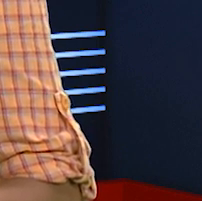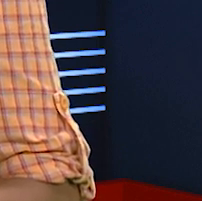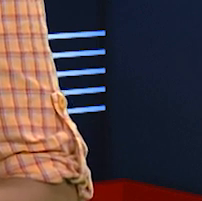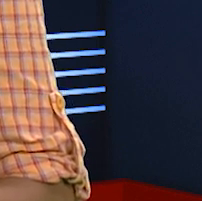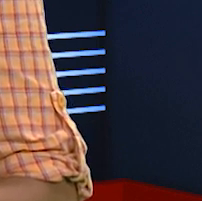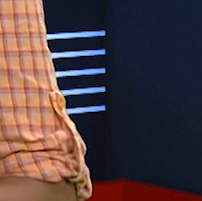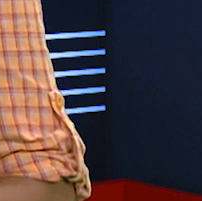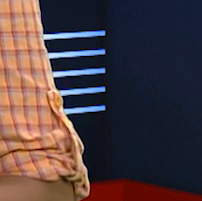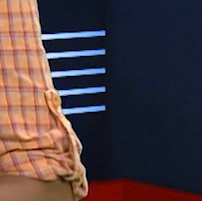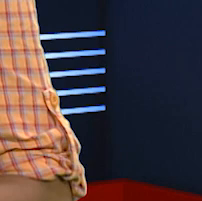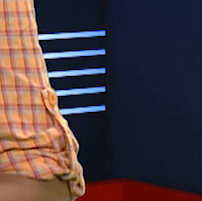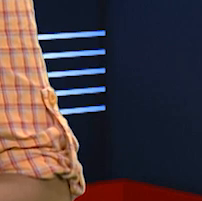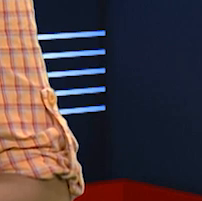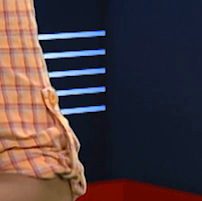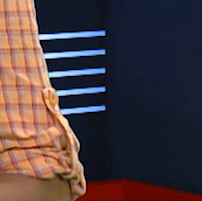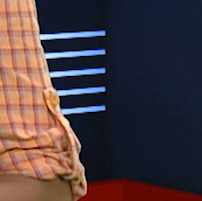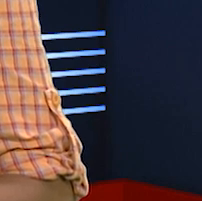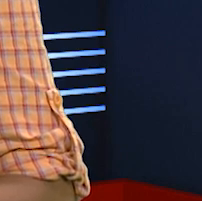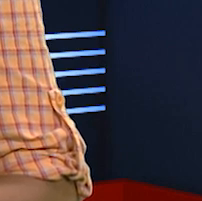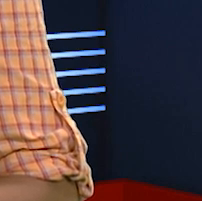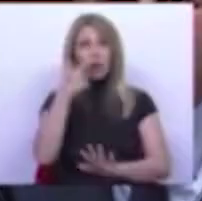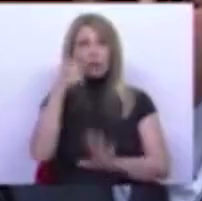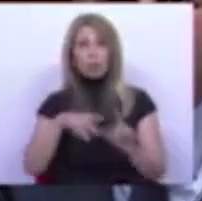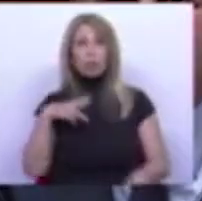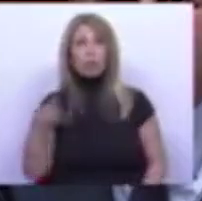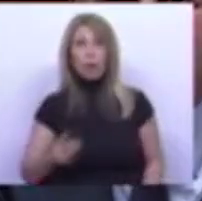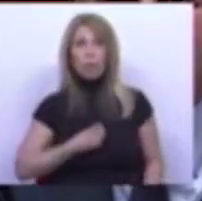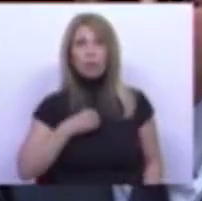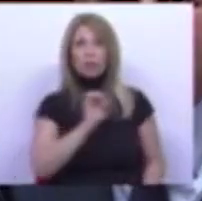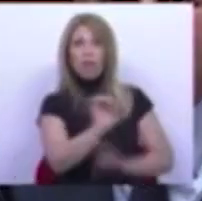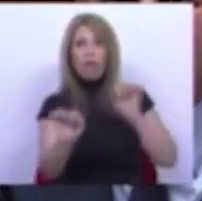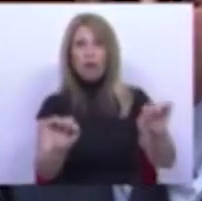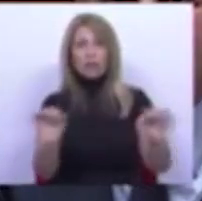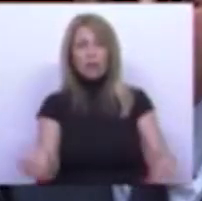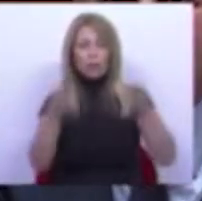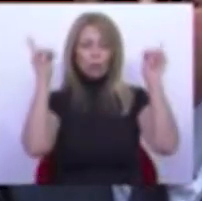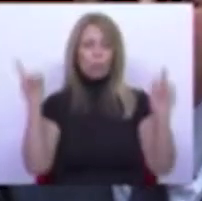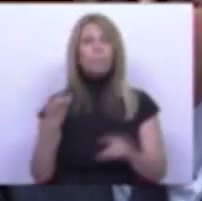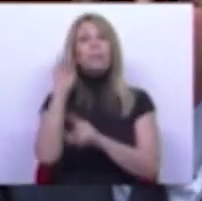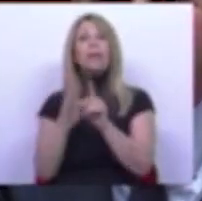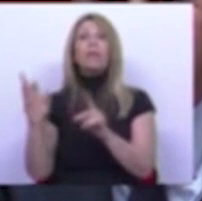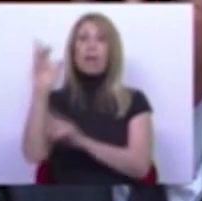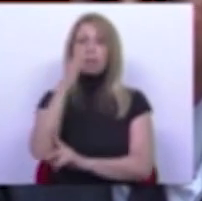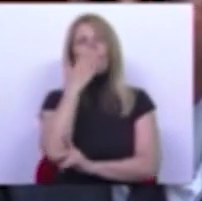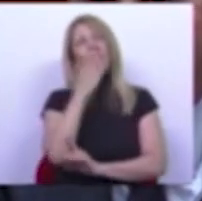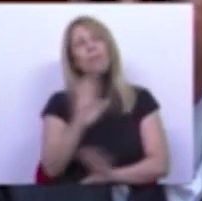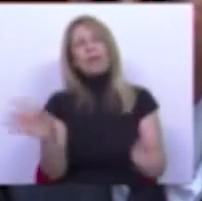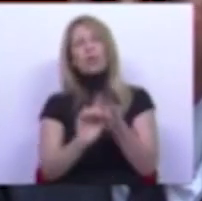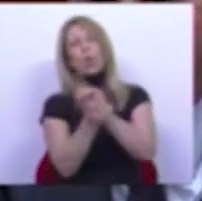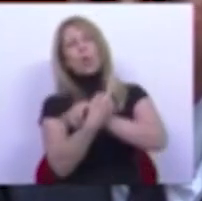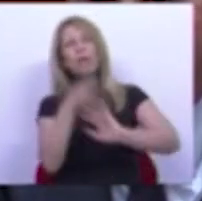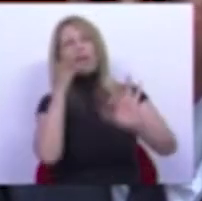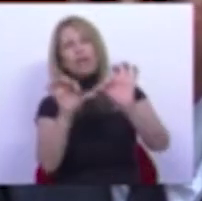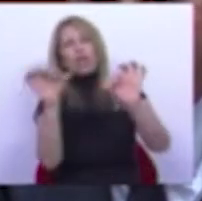probabilidade uma redução do preço da eletricidade. A inflação, ao contrário do que parece resultado do discurso do Sr.